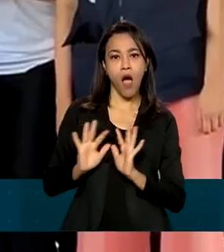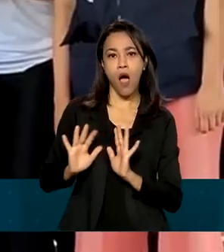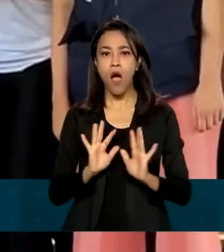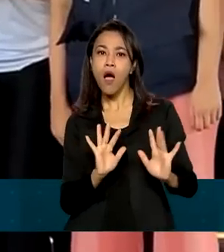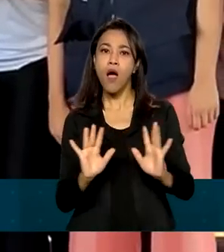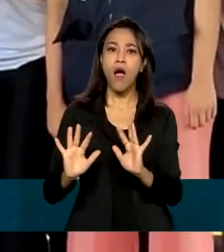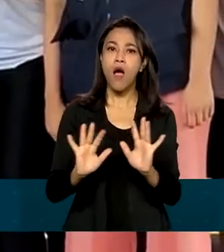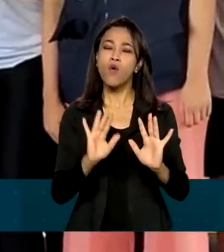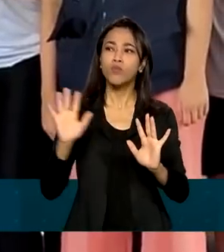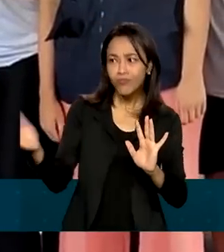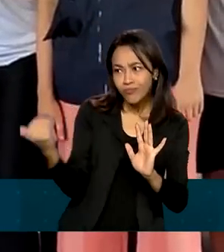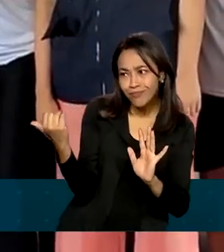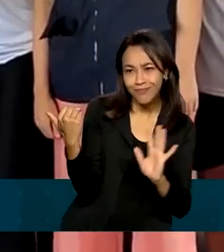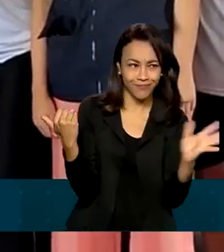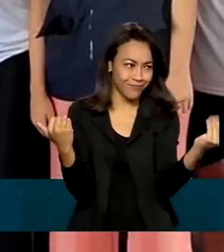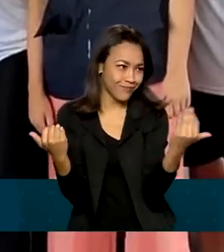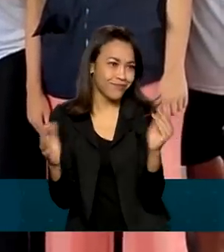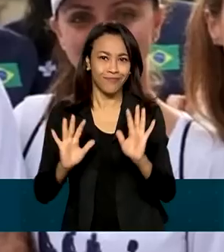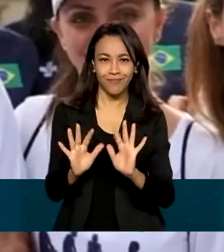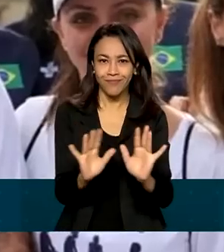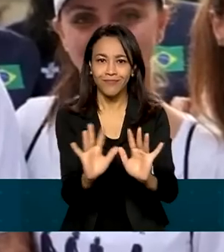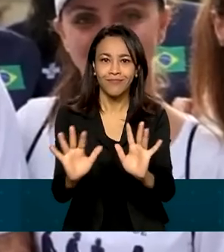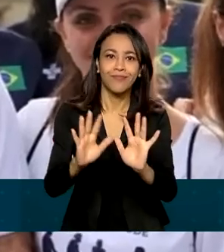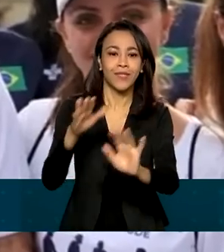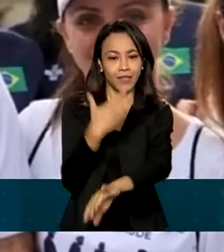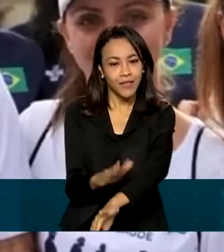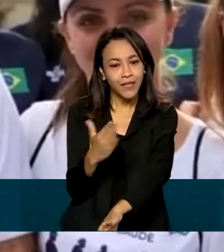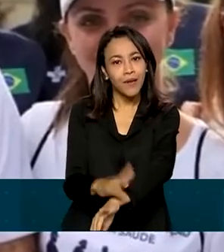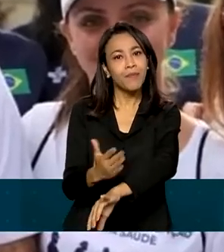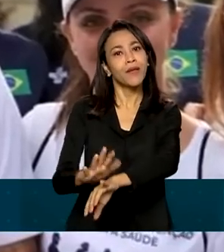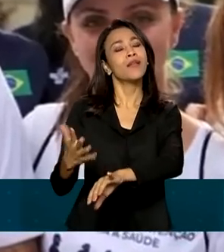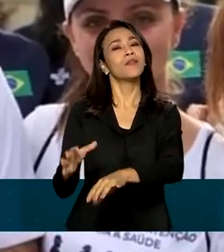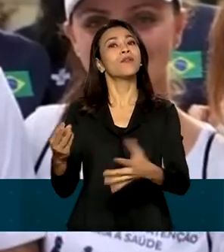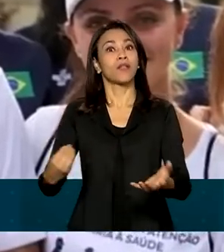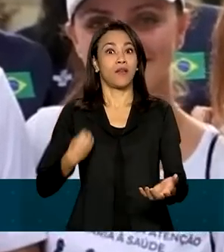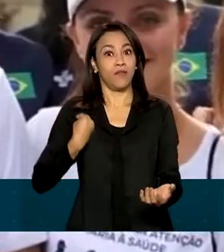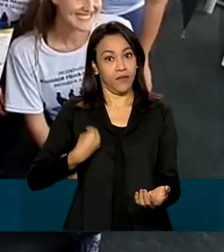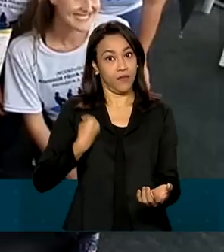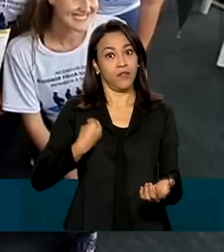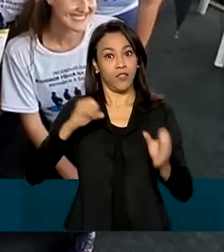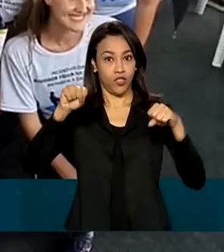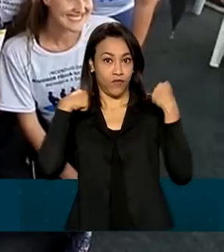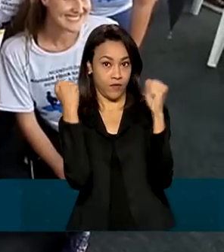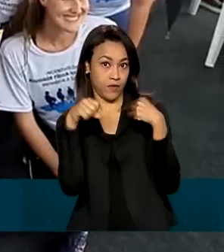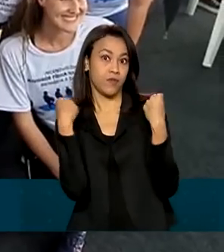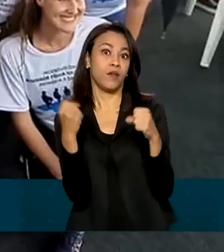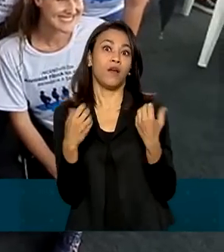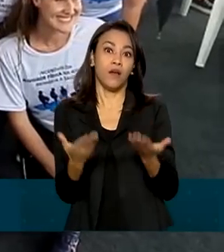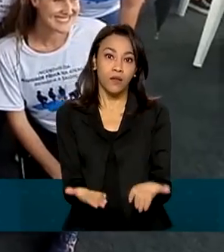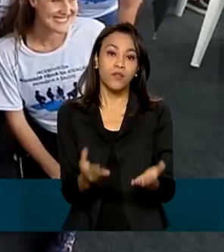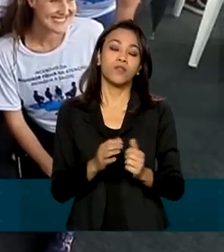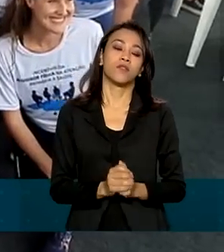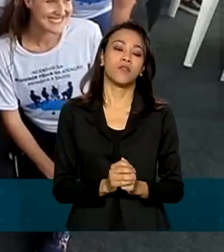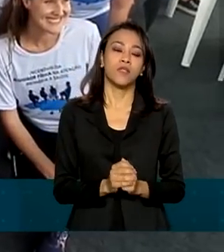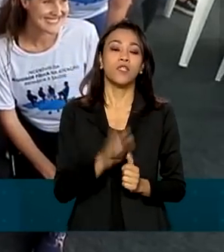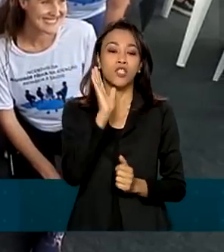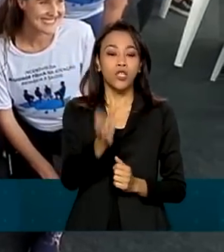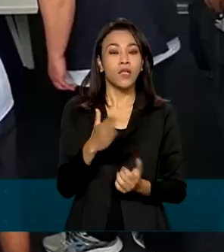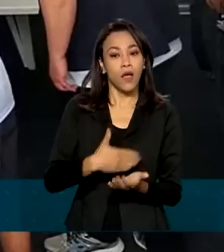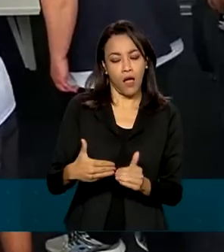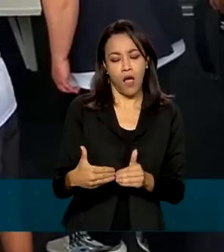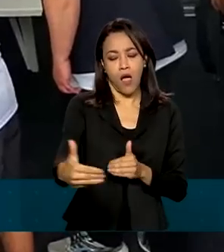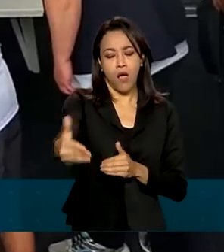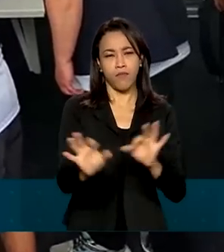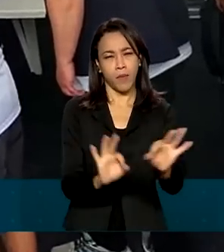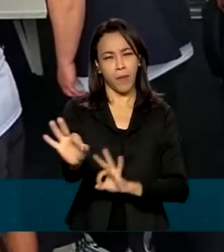incluir as atividades físicas na rotina dos usuários do Sistema Único de Saúde. Estão previstas a contratação